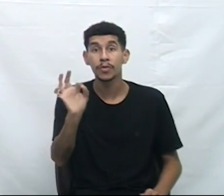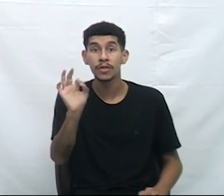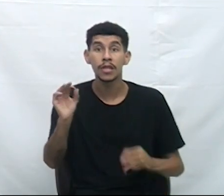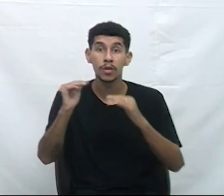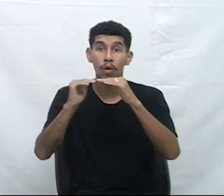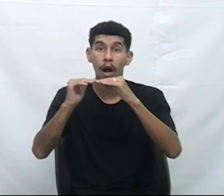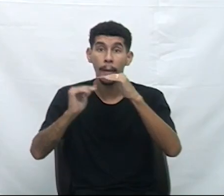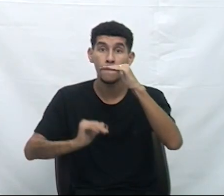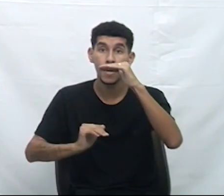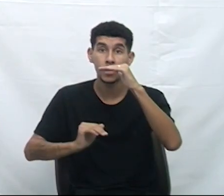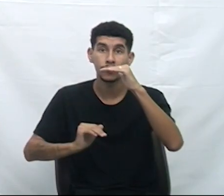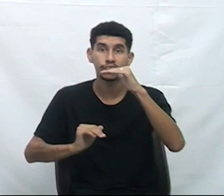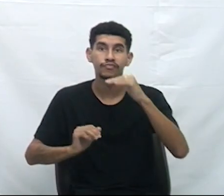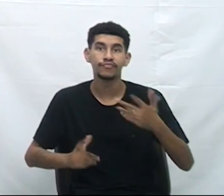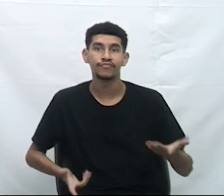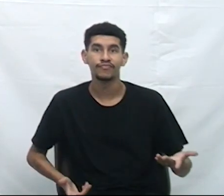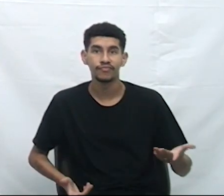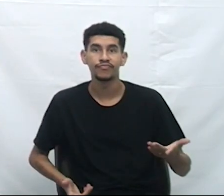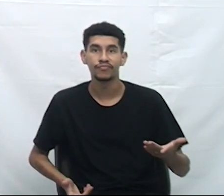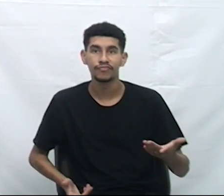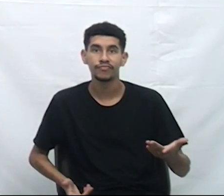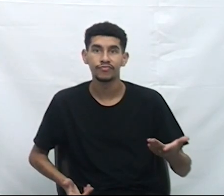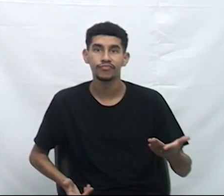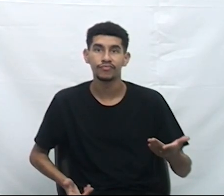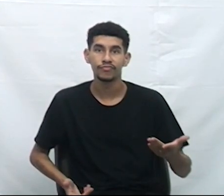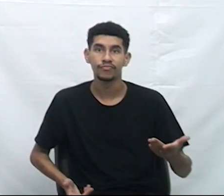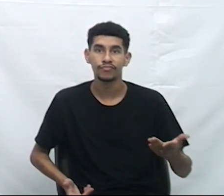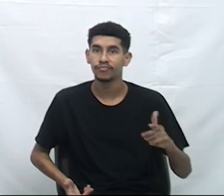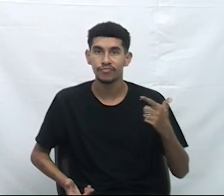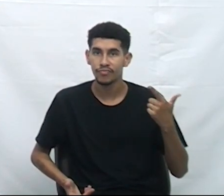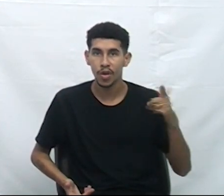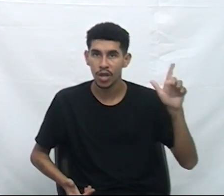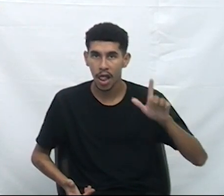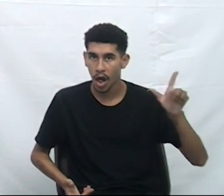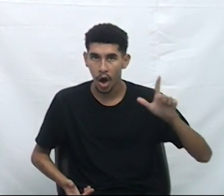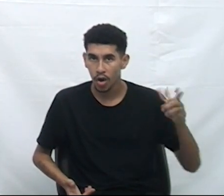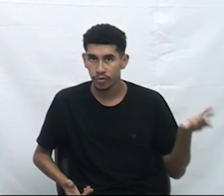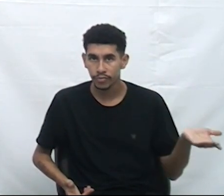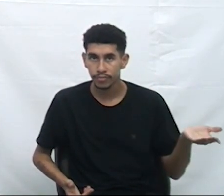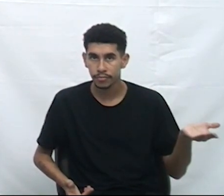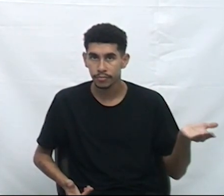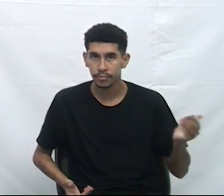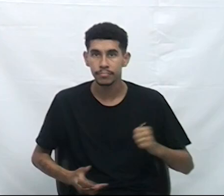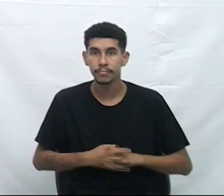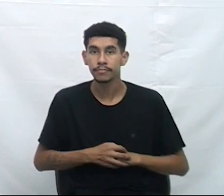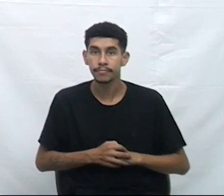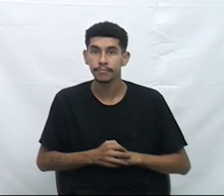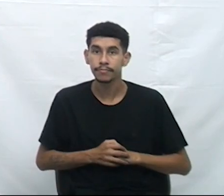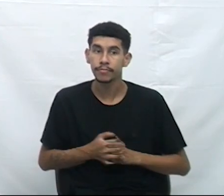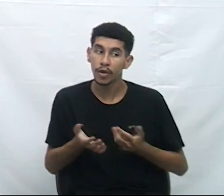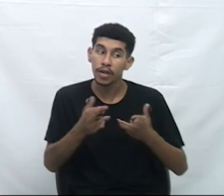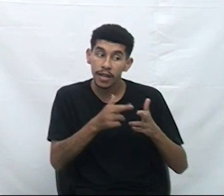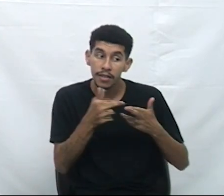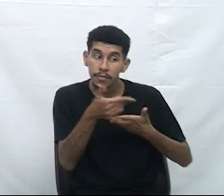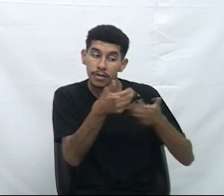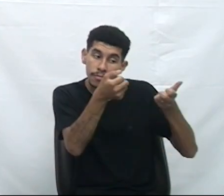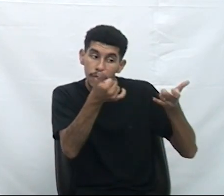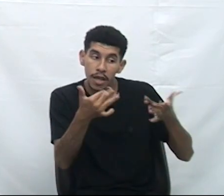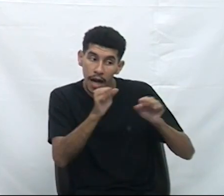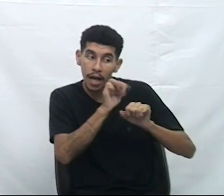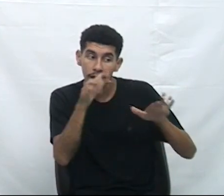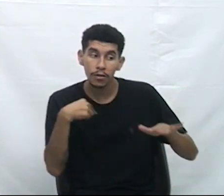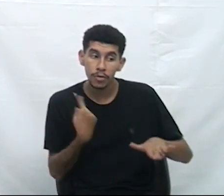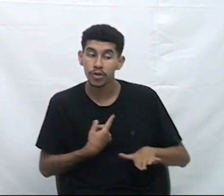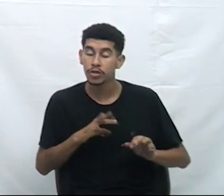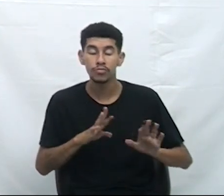% a menos do valor atual. Então, eu tenho umas questões que eu quero elucidar e queria que esse requerimento possa esclarecer isso para a gente.